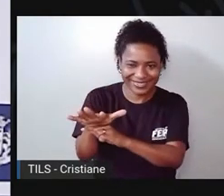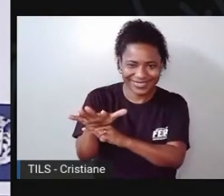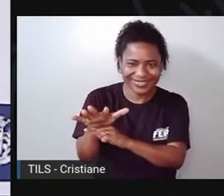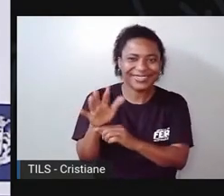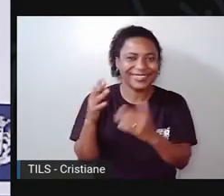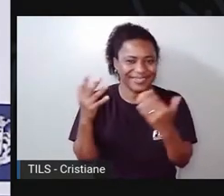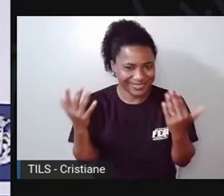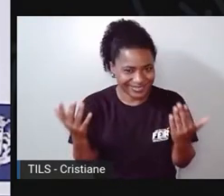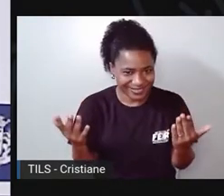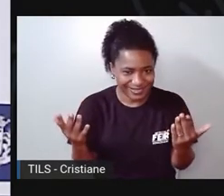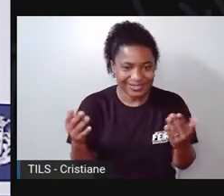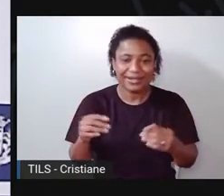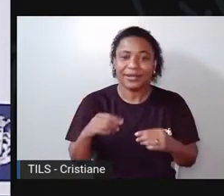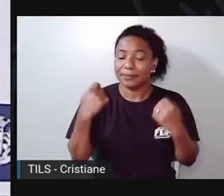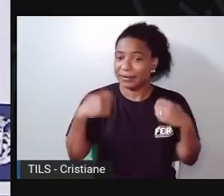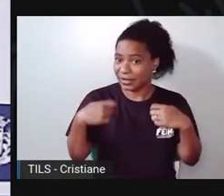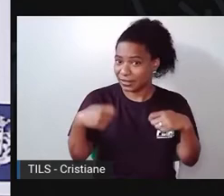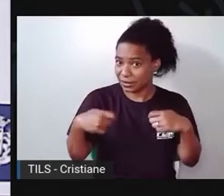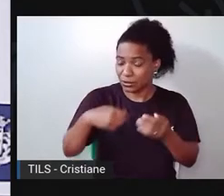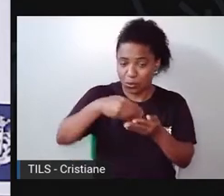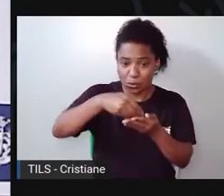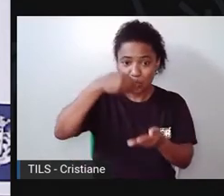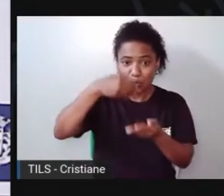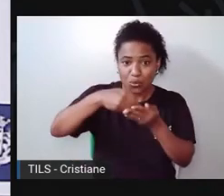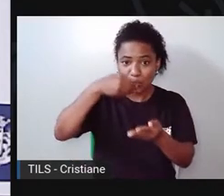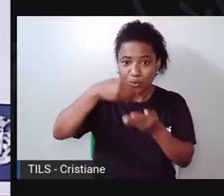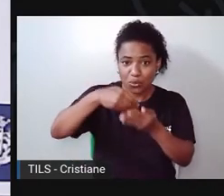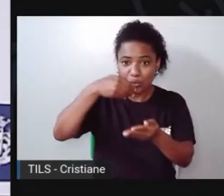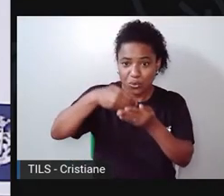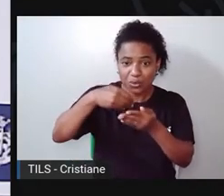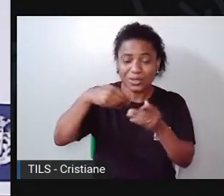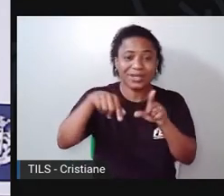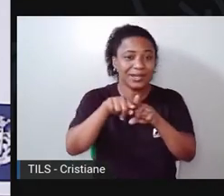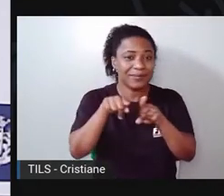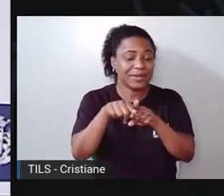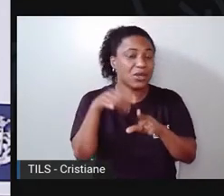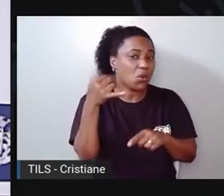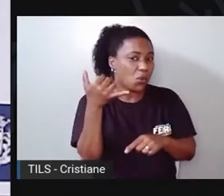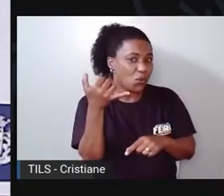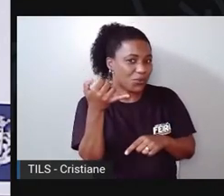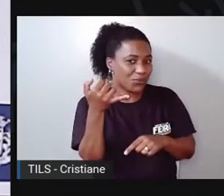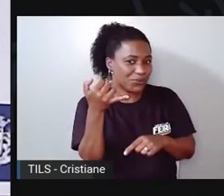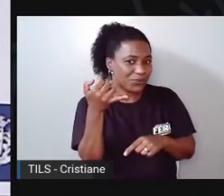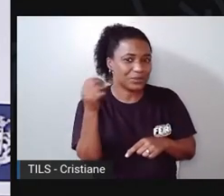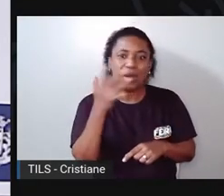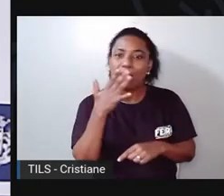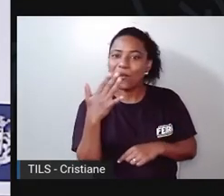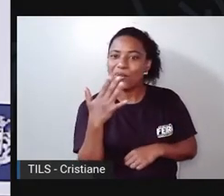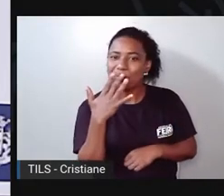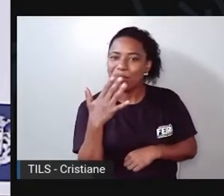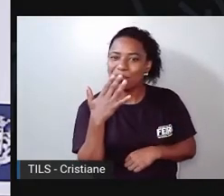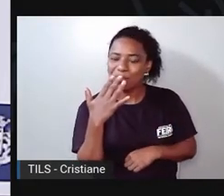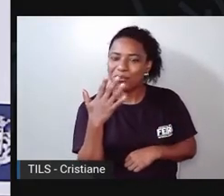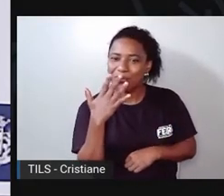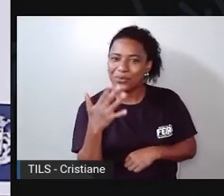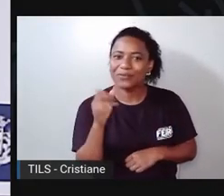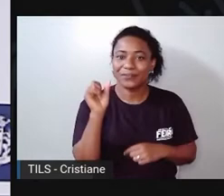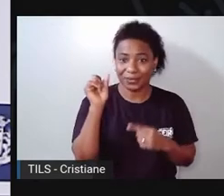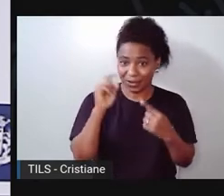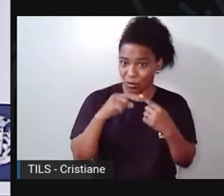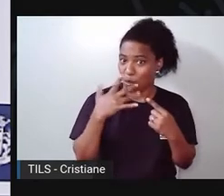de colheres e de canetinhas coloridas, tá? Eu tenho aqui, ó, essas cores azul,